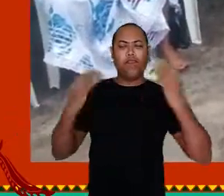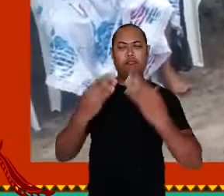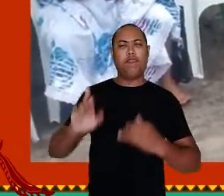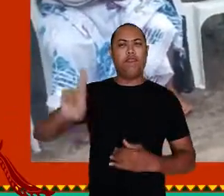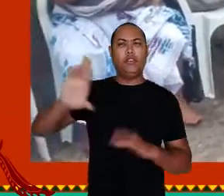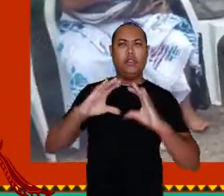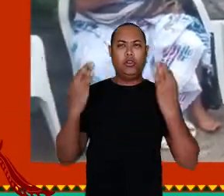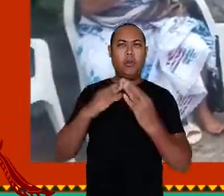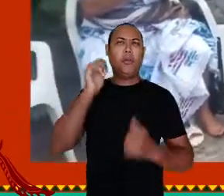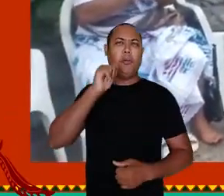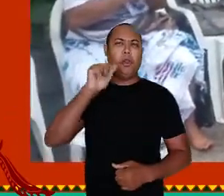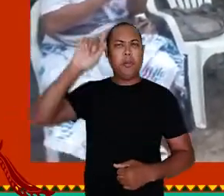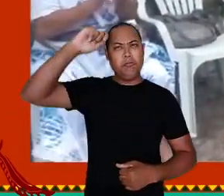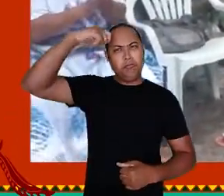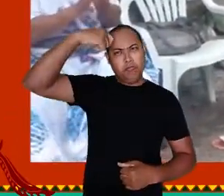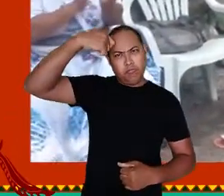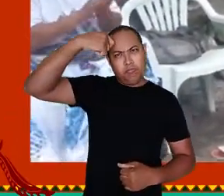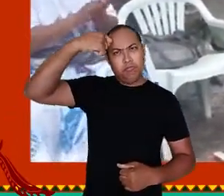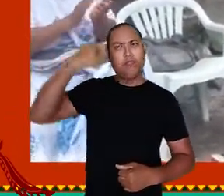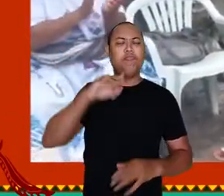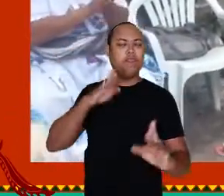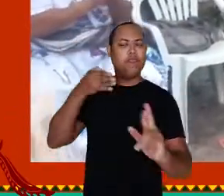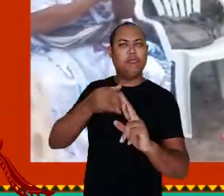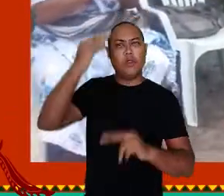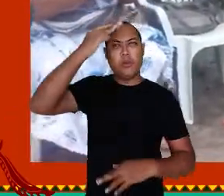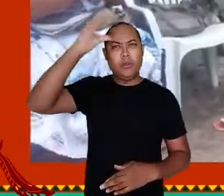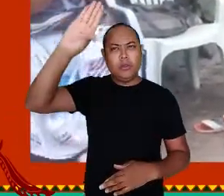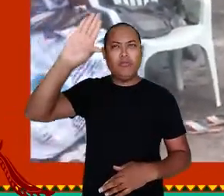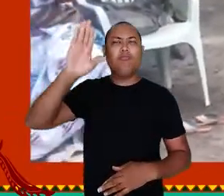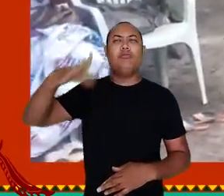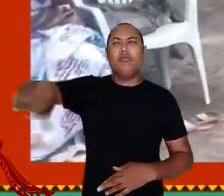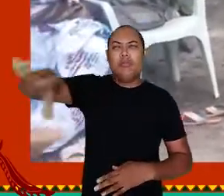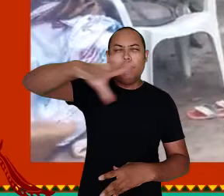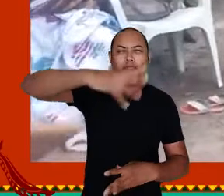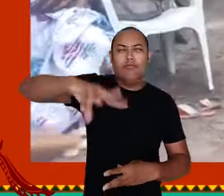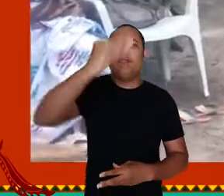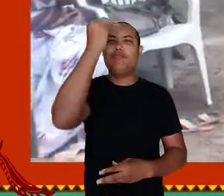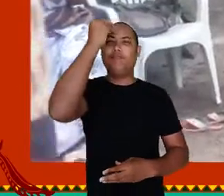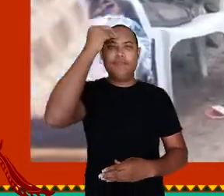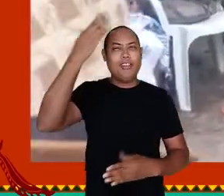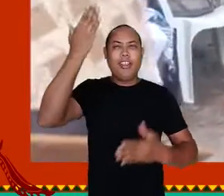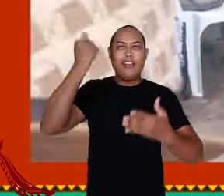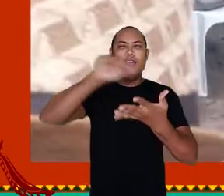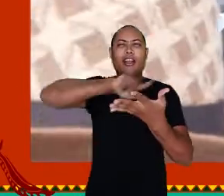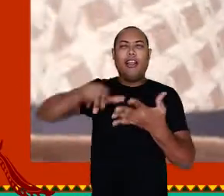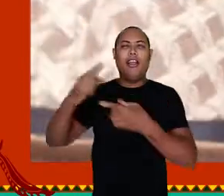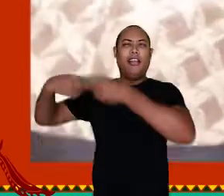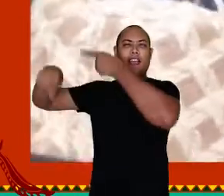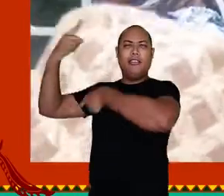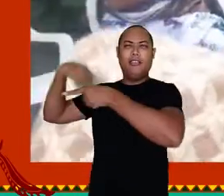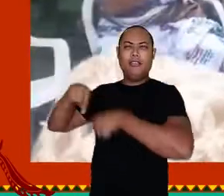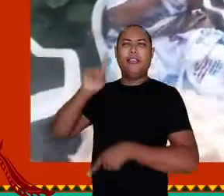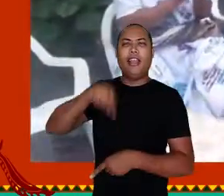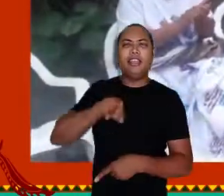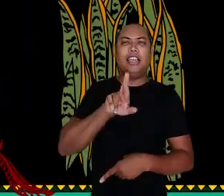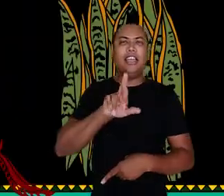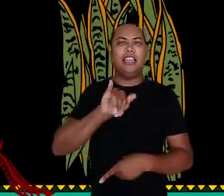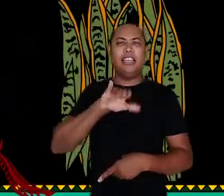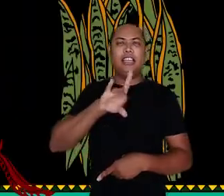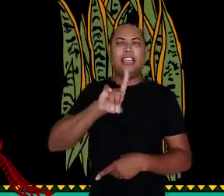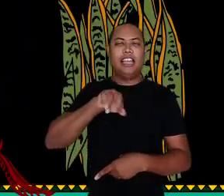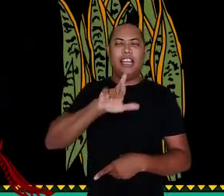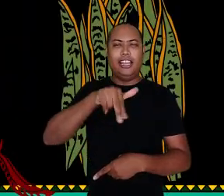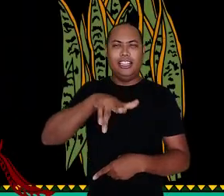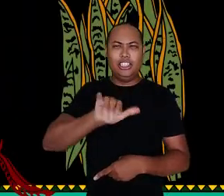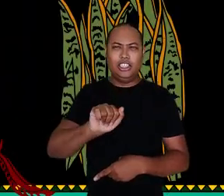Sambadeira, importante liderança comunitária Mulher, negra, referência cultural Considerada memória viva de saberes ancestrais